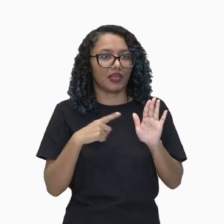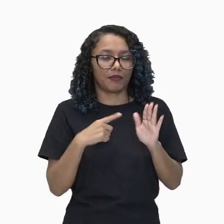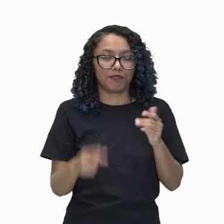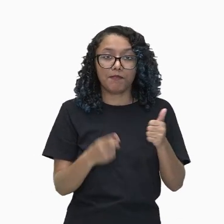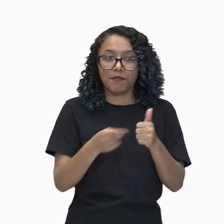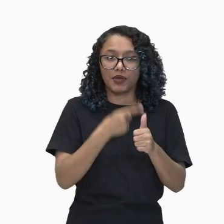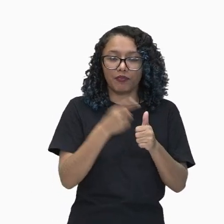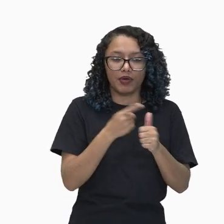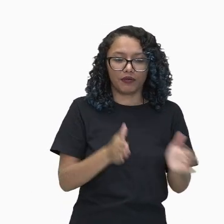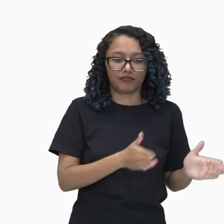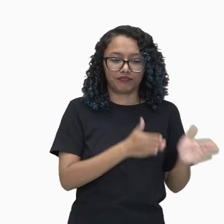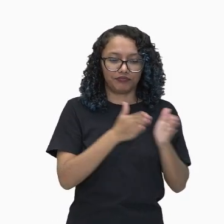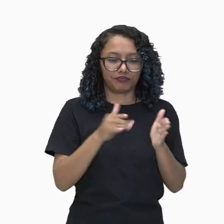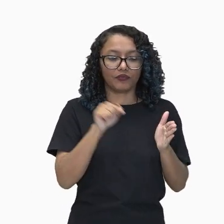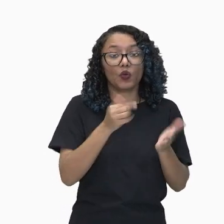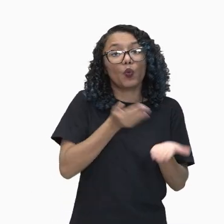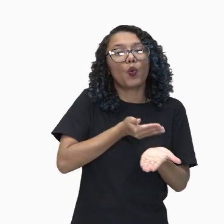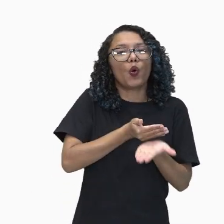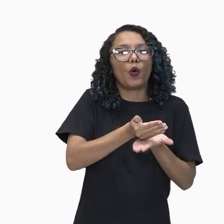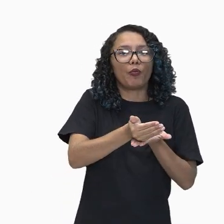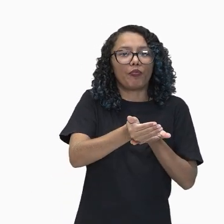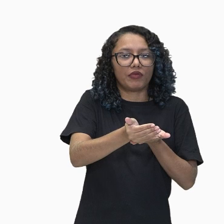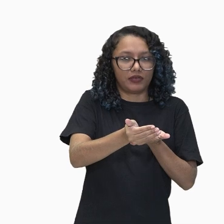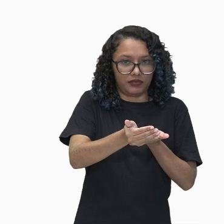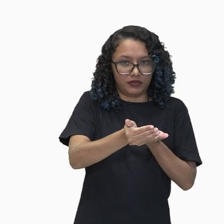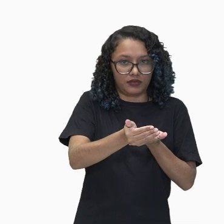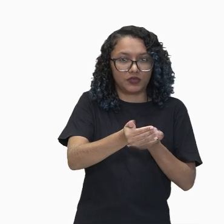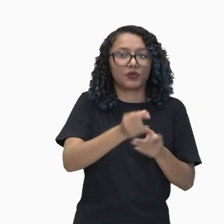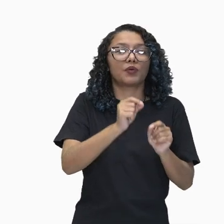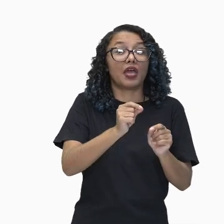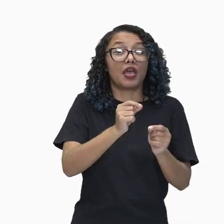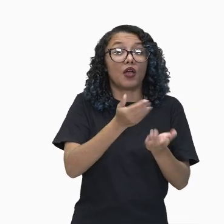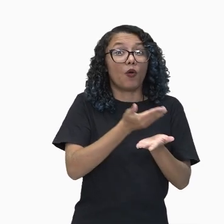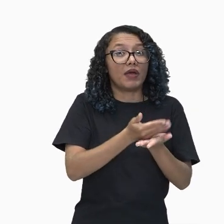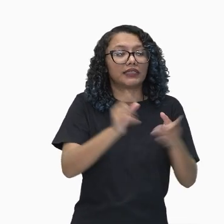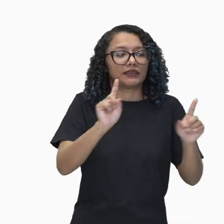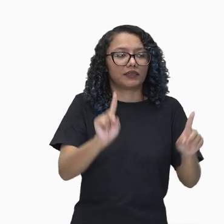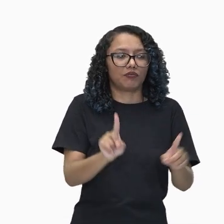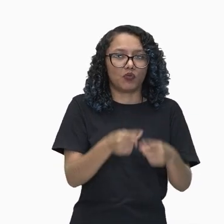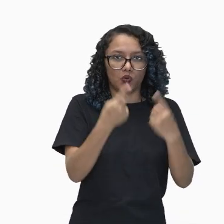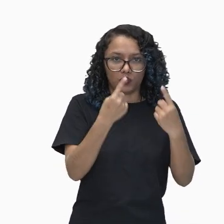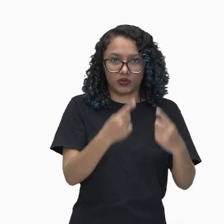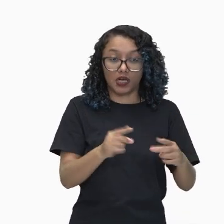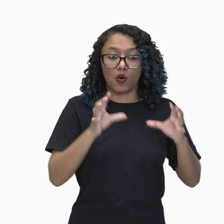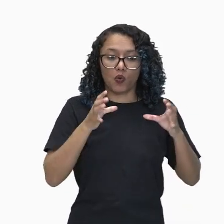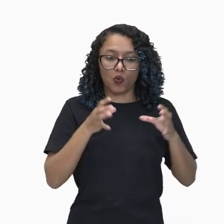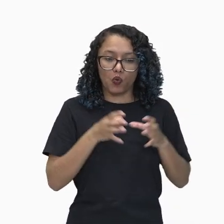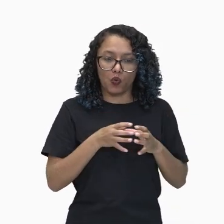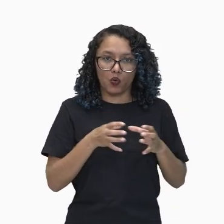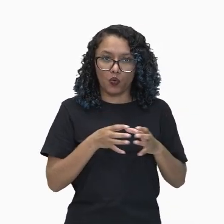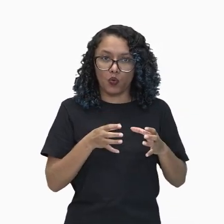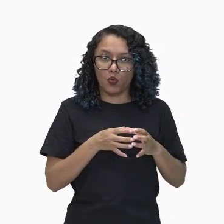Primeiramente, na abertura, é tocada uma música pela orquestra. Então, toda a ópera inicialmente